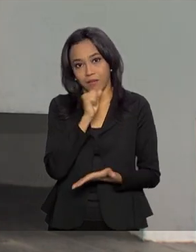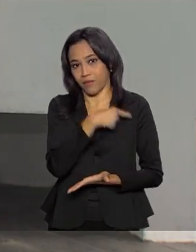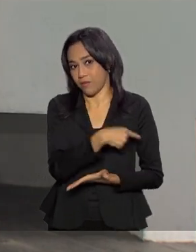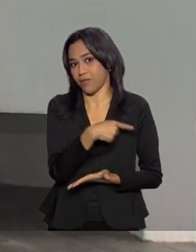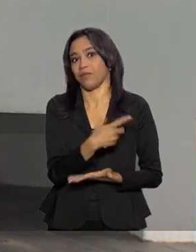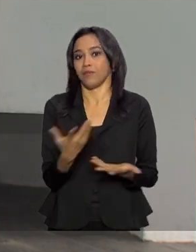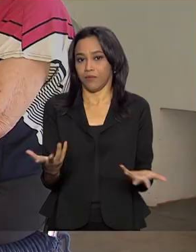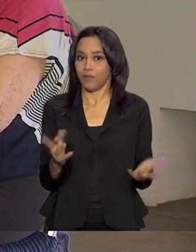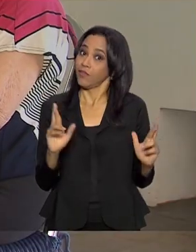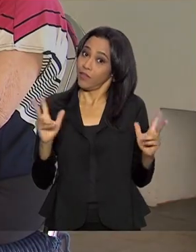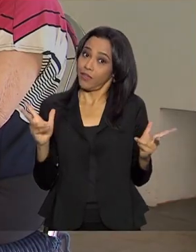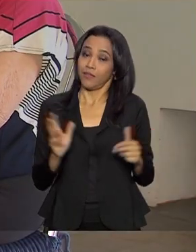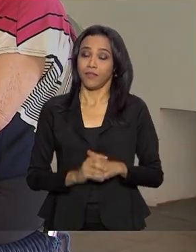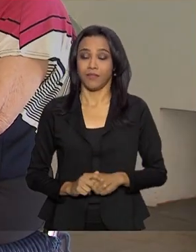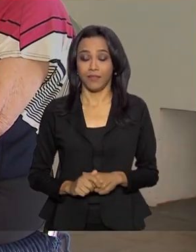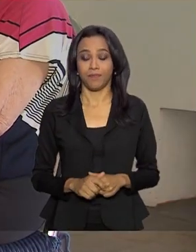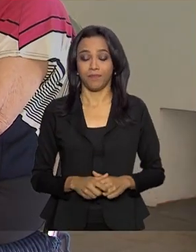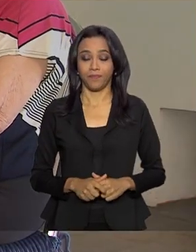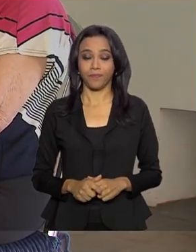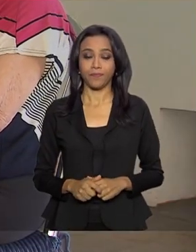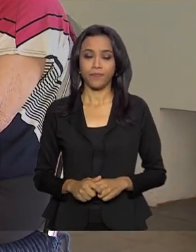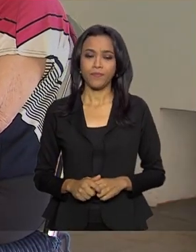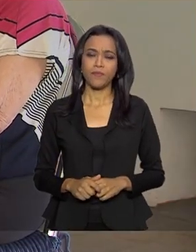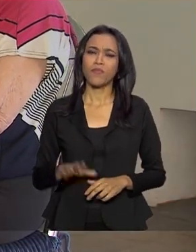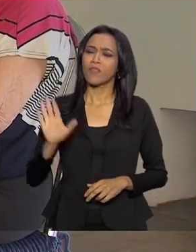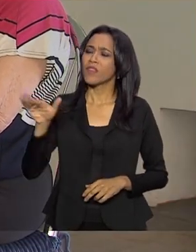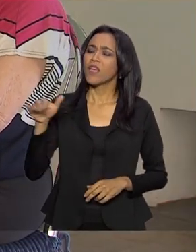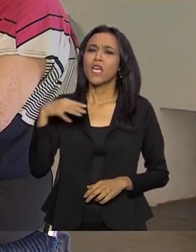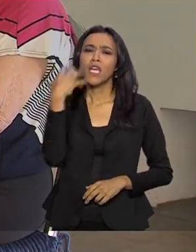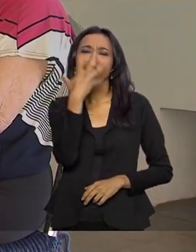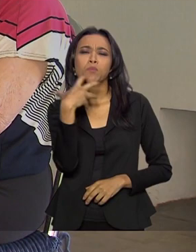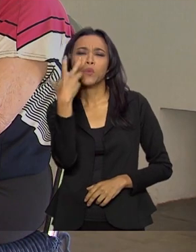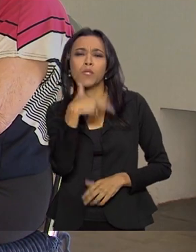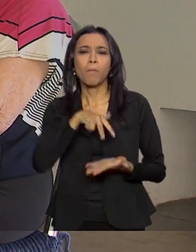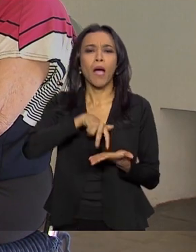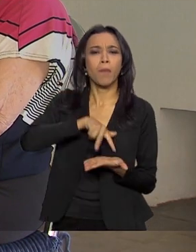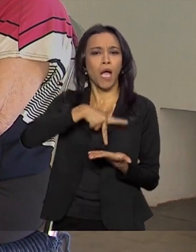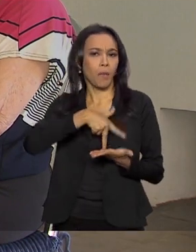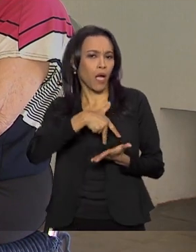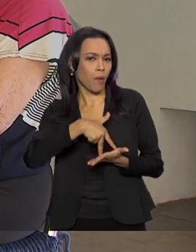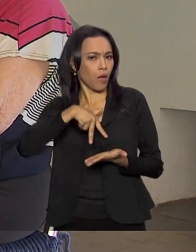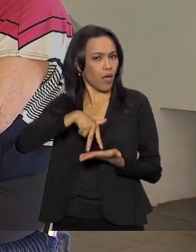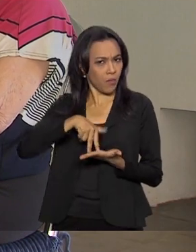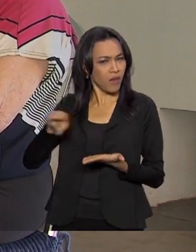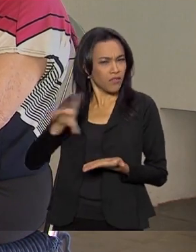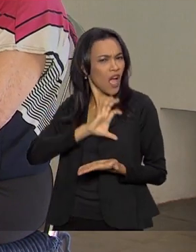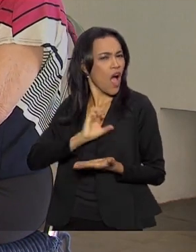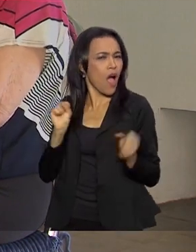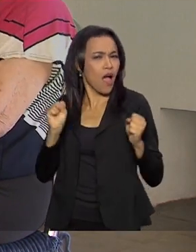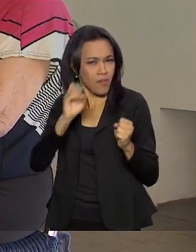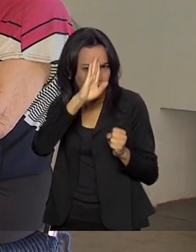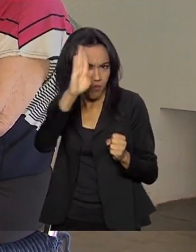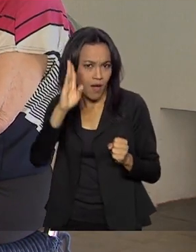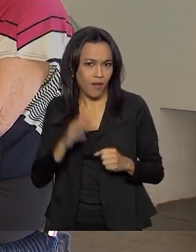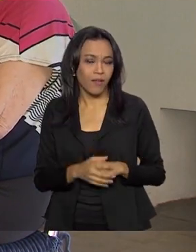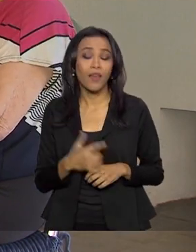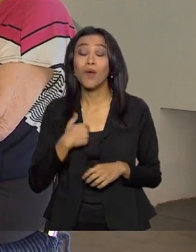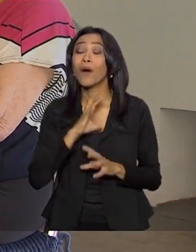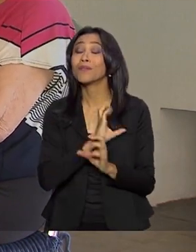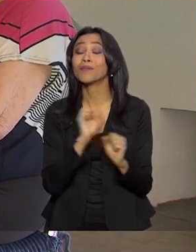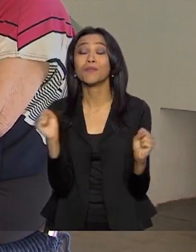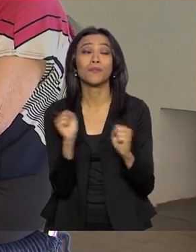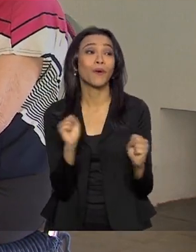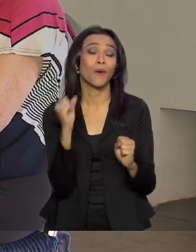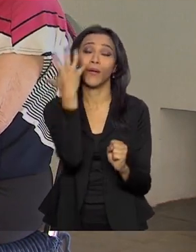outra coisa. Outra situação. E sobre os musicais, é a tua paixão principal? Eu adoro cantar,